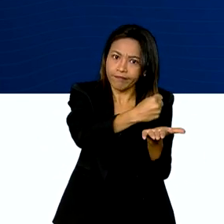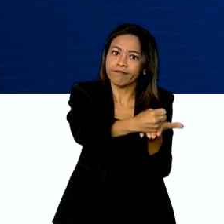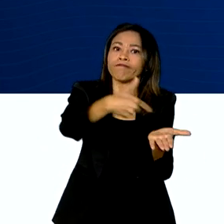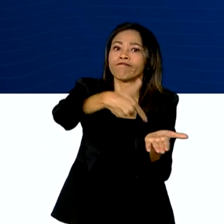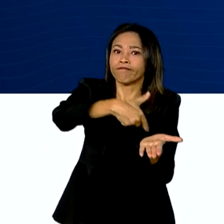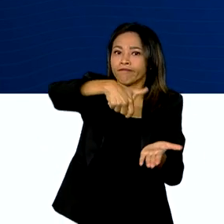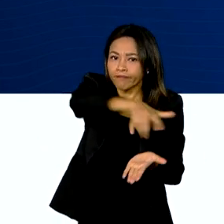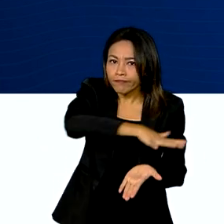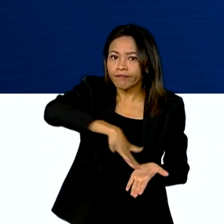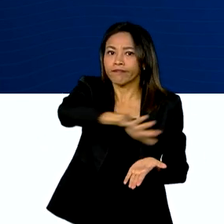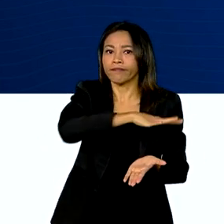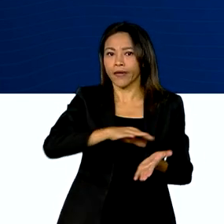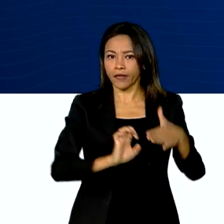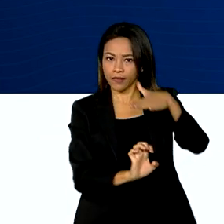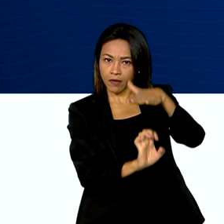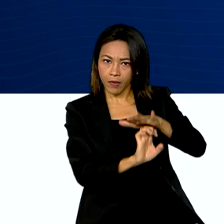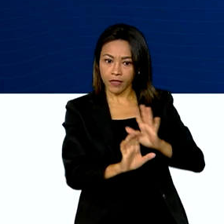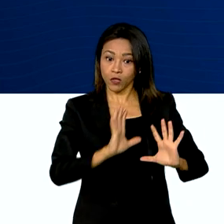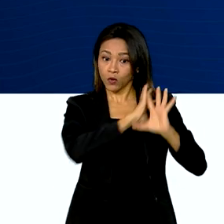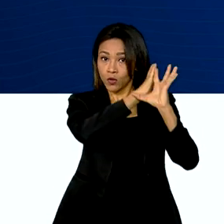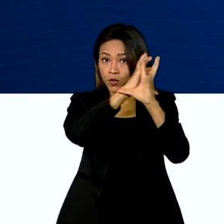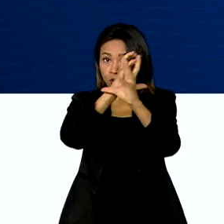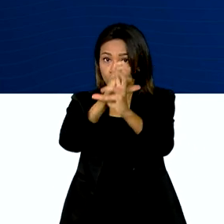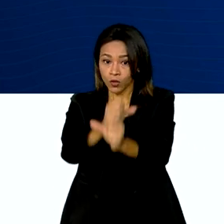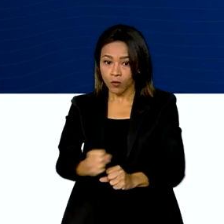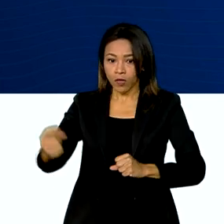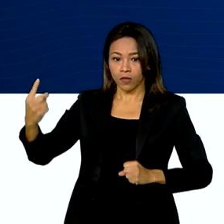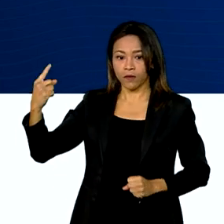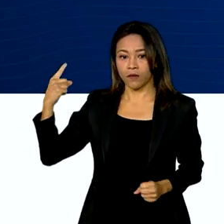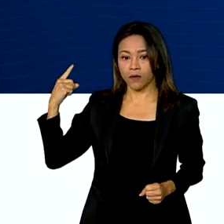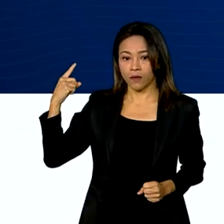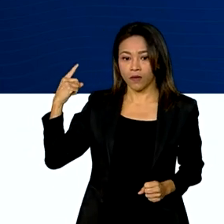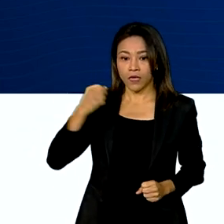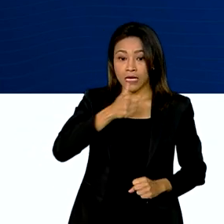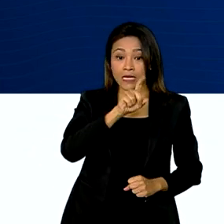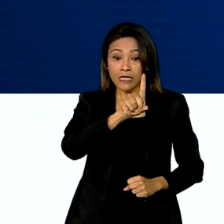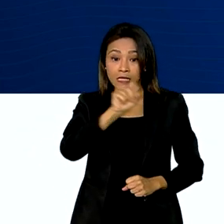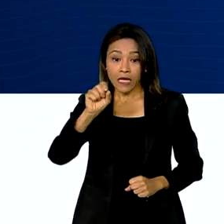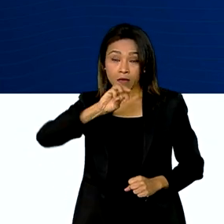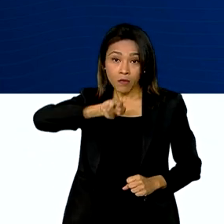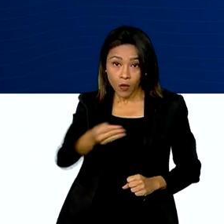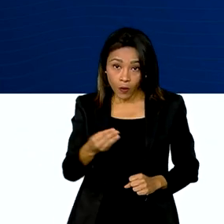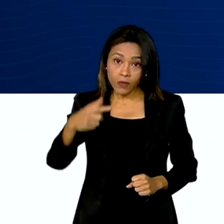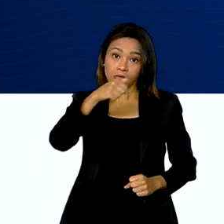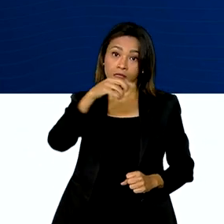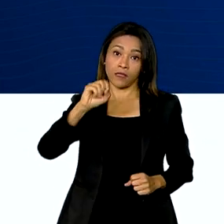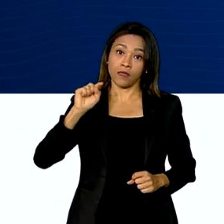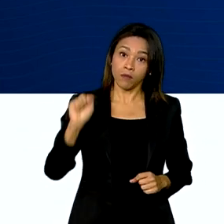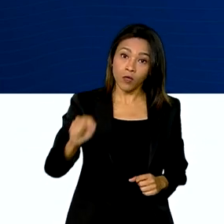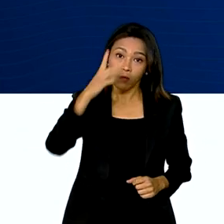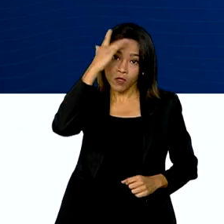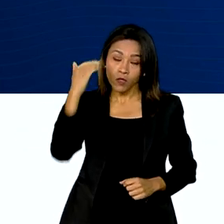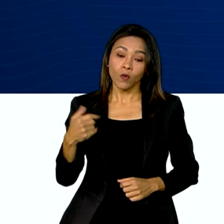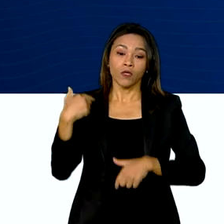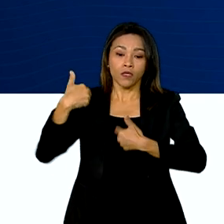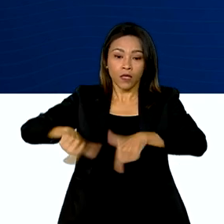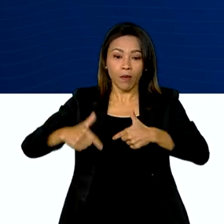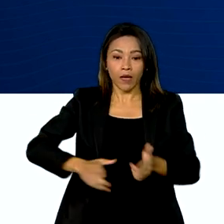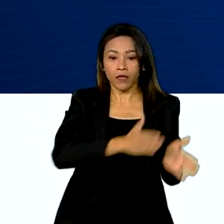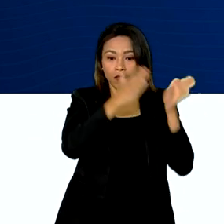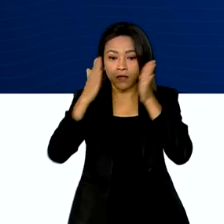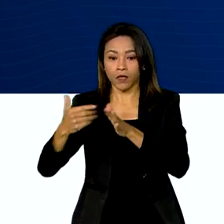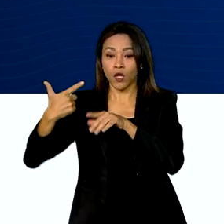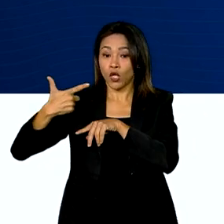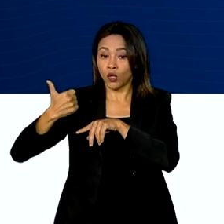no setor privado. Ao todo, são 100 milhões e 700 mil pessoas ocupadas, 12,3